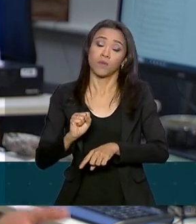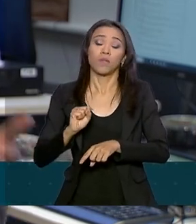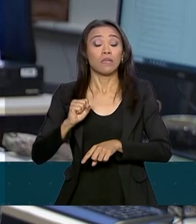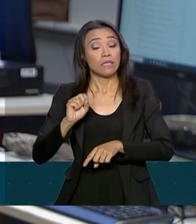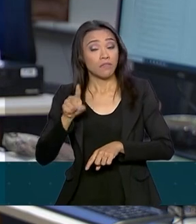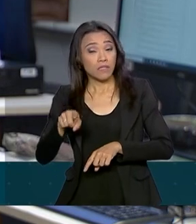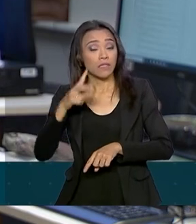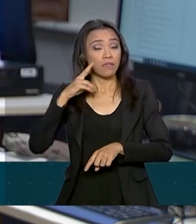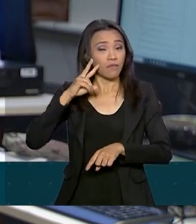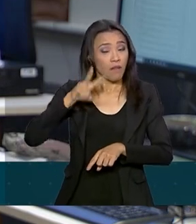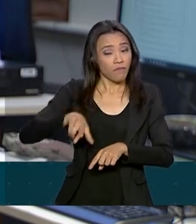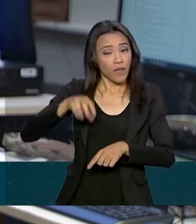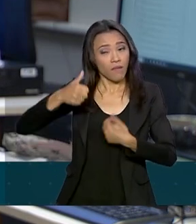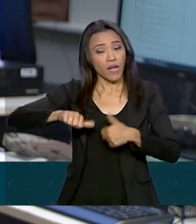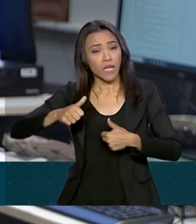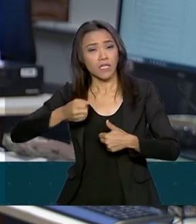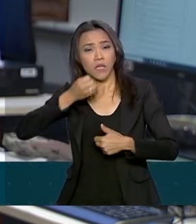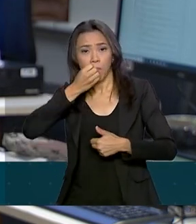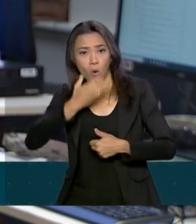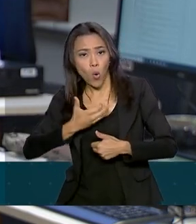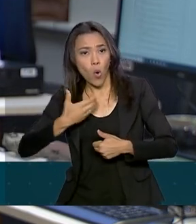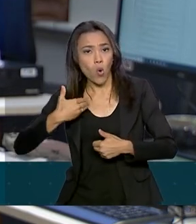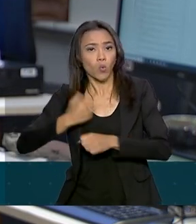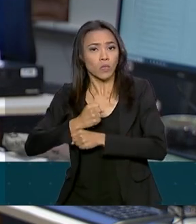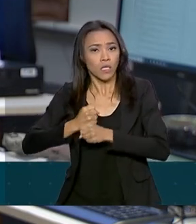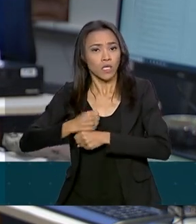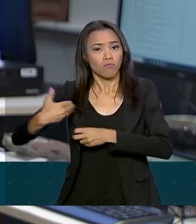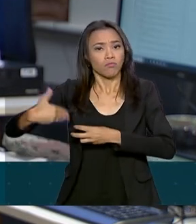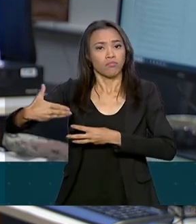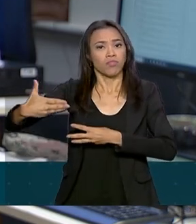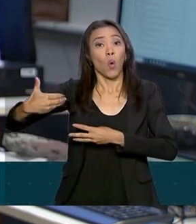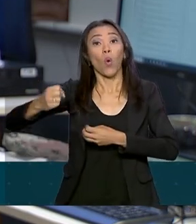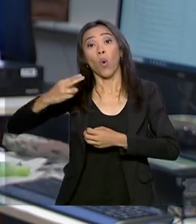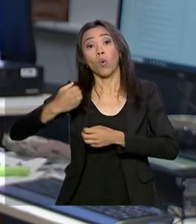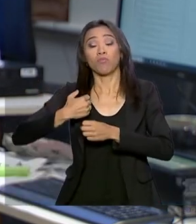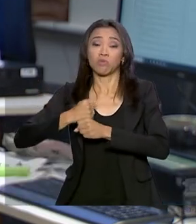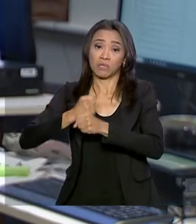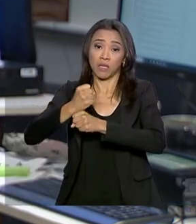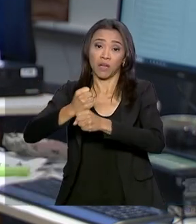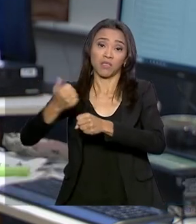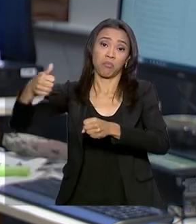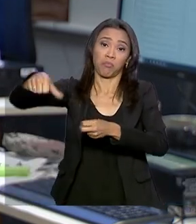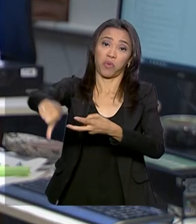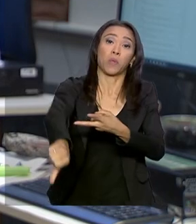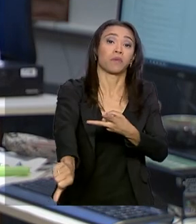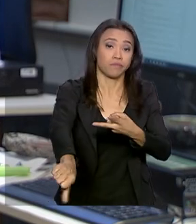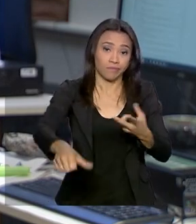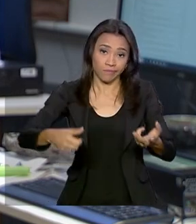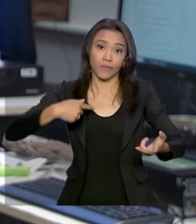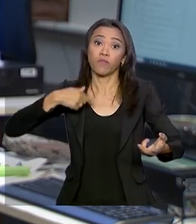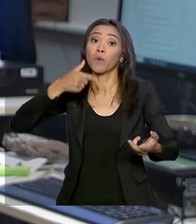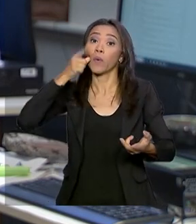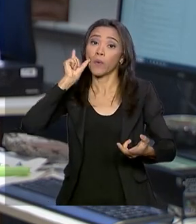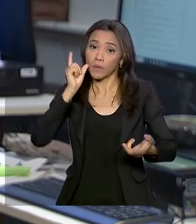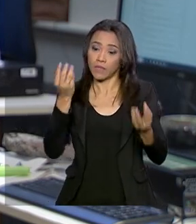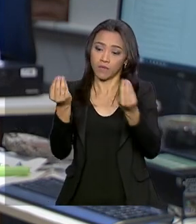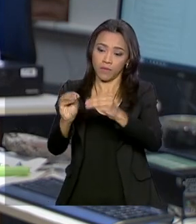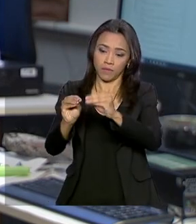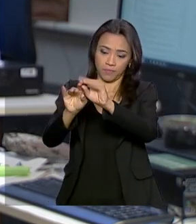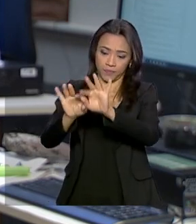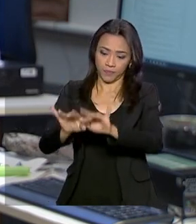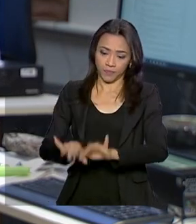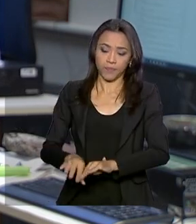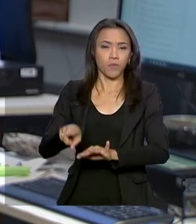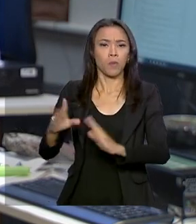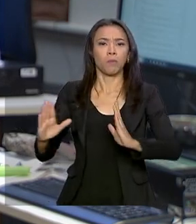melhorando ou piorando ao longo do tempo. Lembrando que os resultados que foram publicados ontem são relativos ao ano